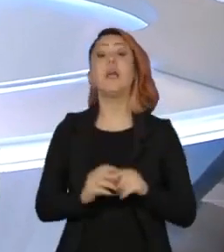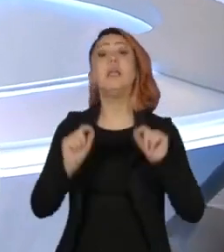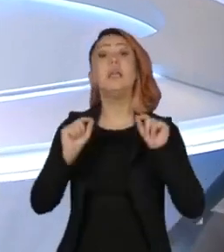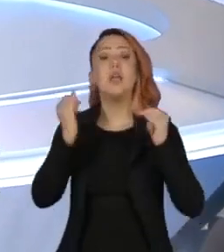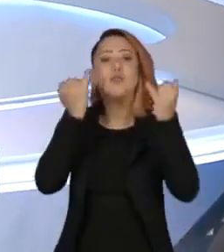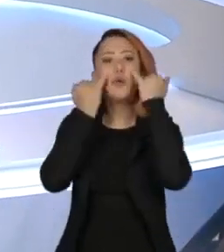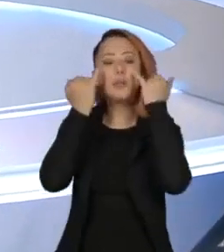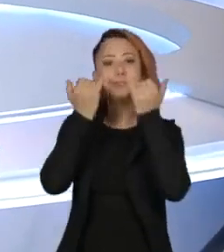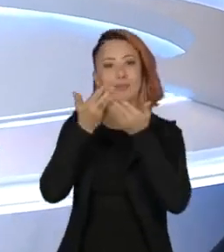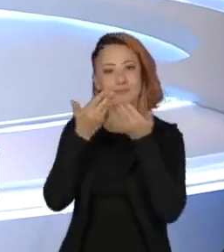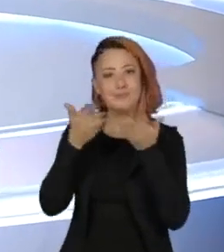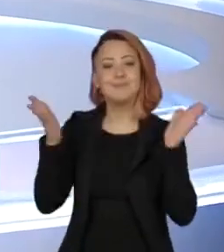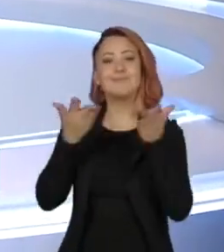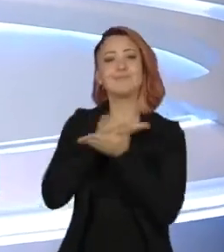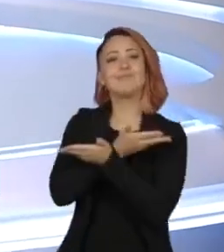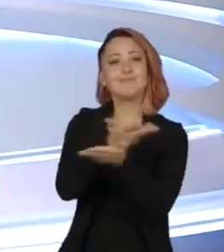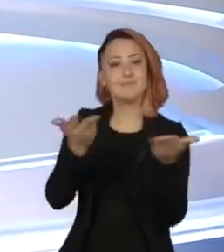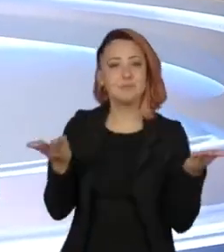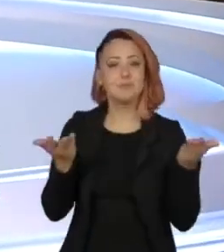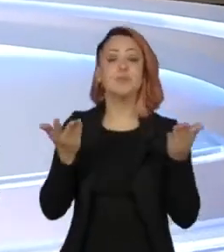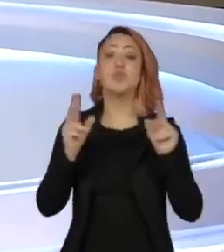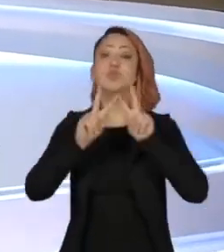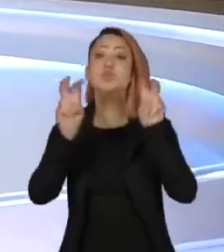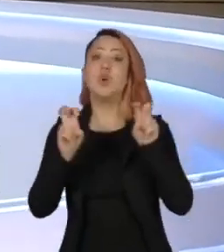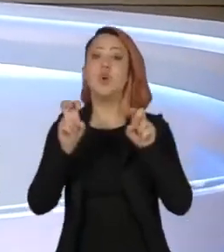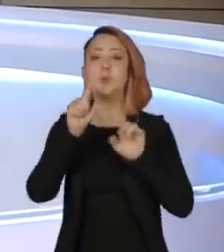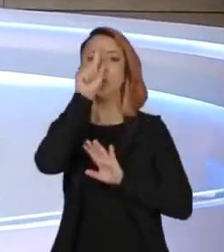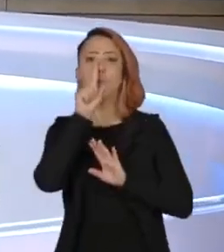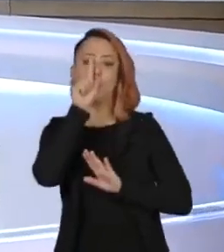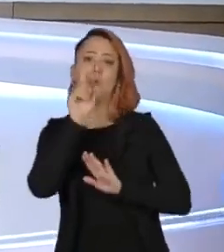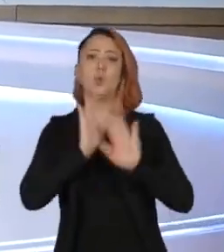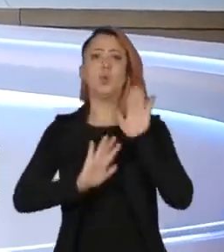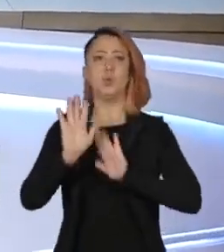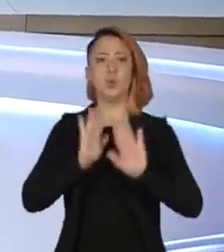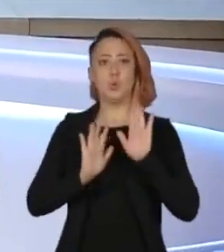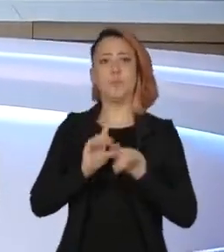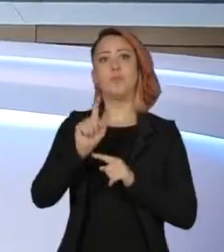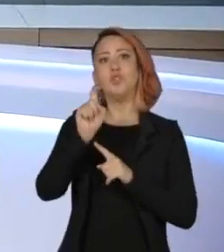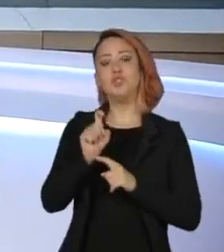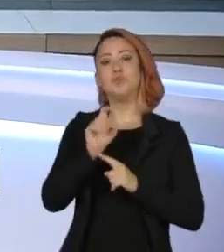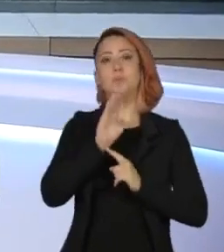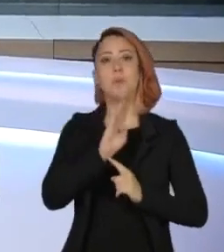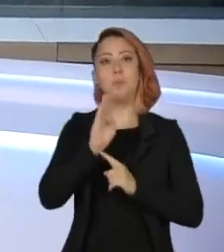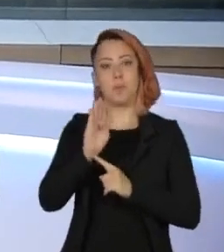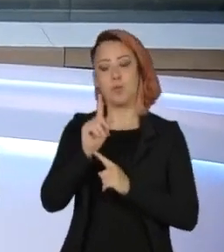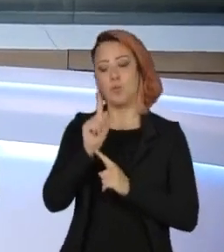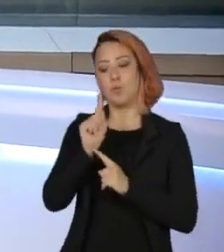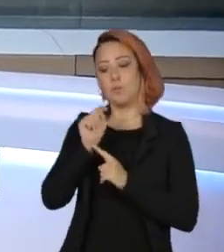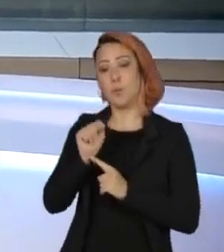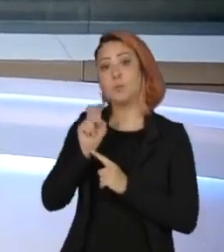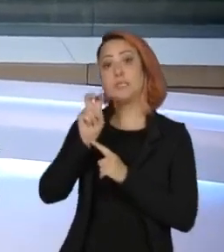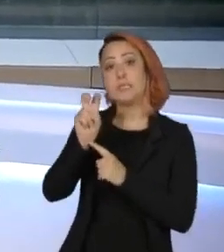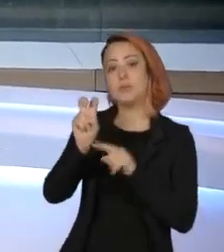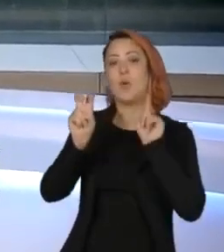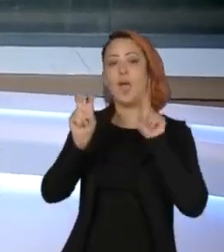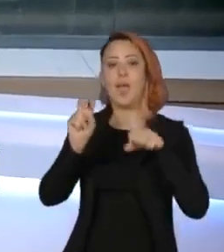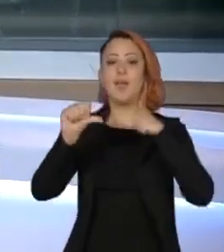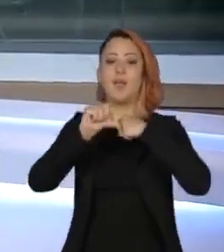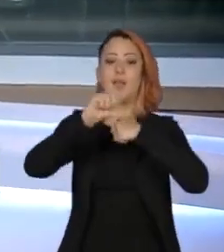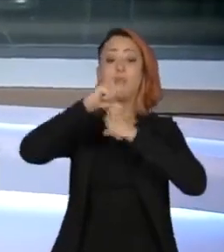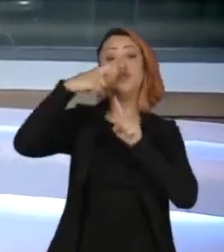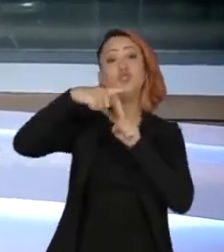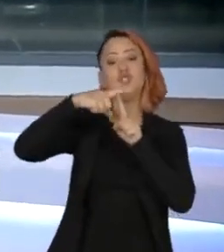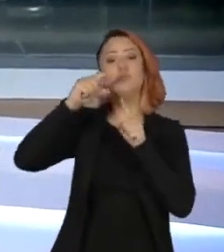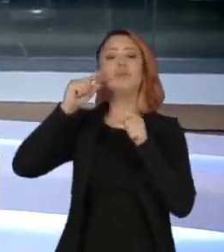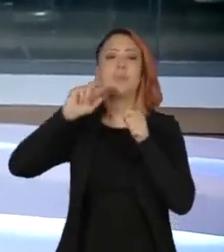sobre a facilidade de transmissão e o risco da XBB 1.5, que já é responsável por mais de 40% dos casos